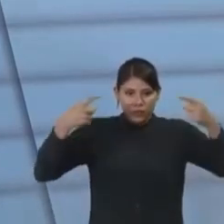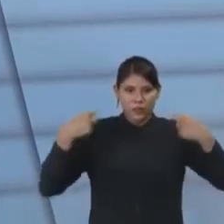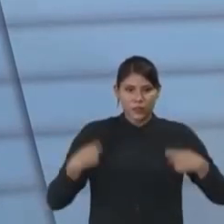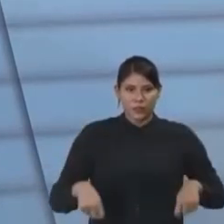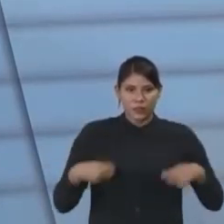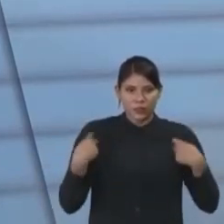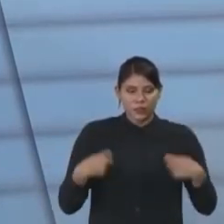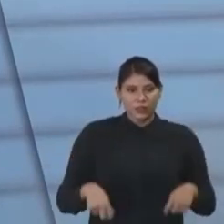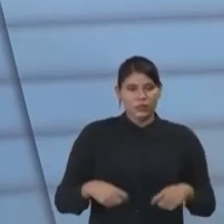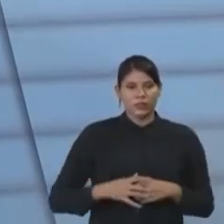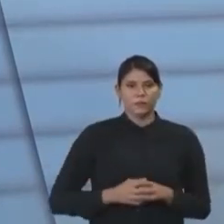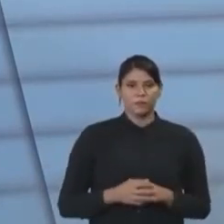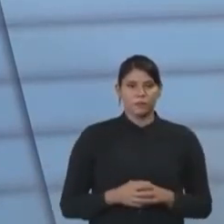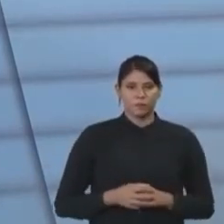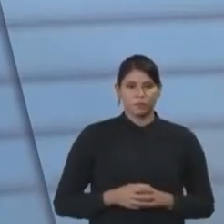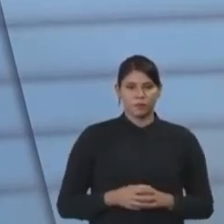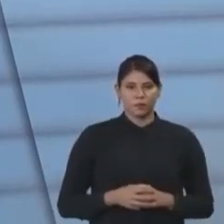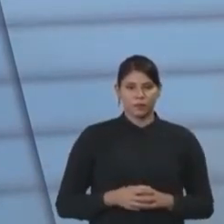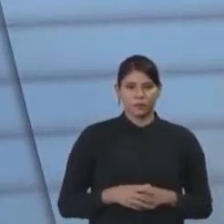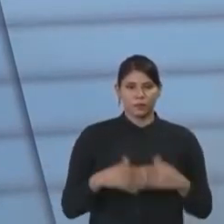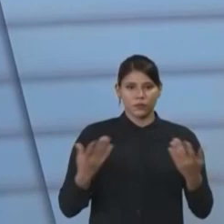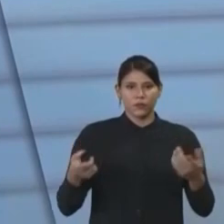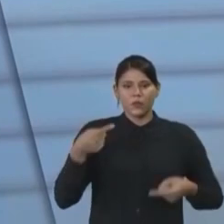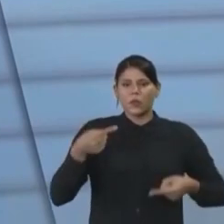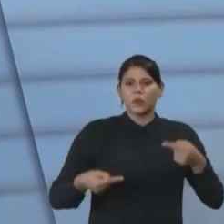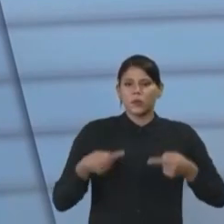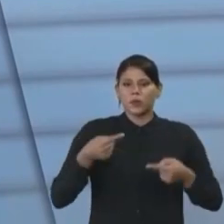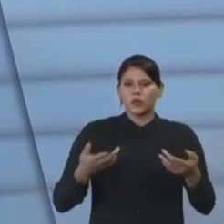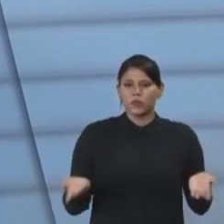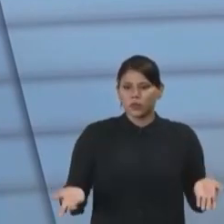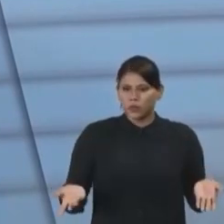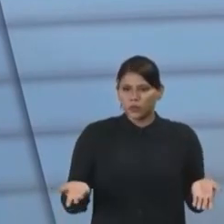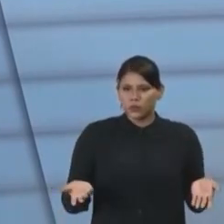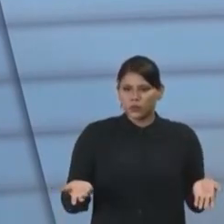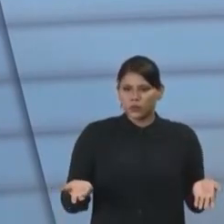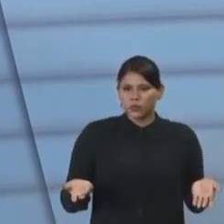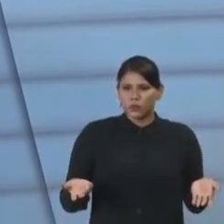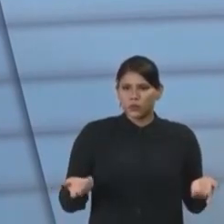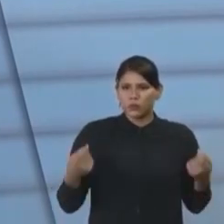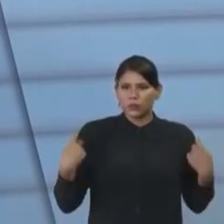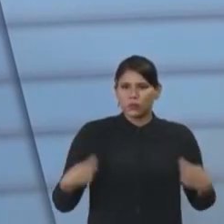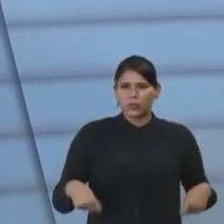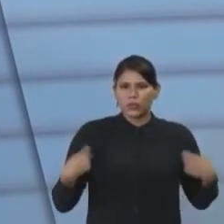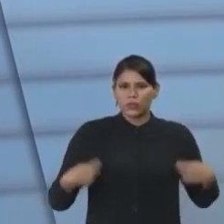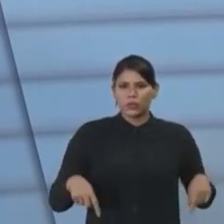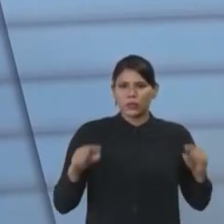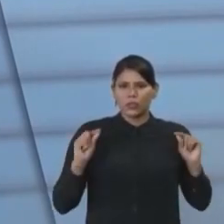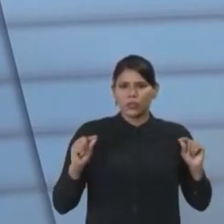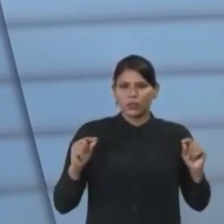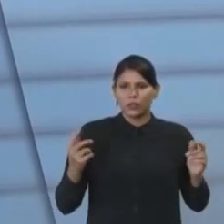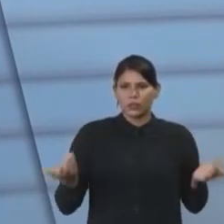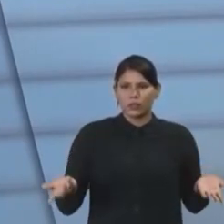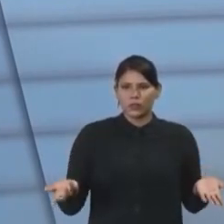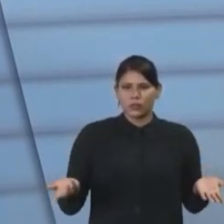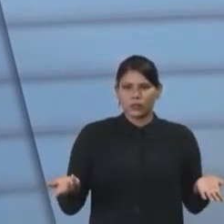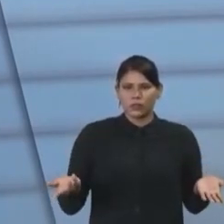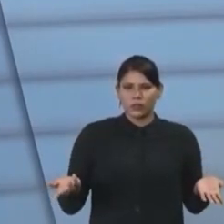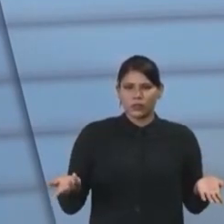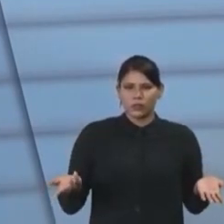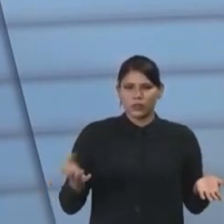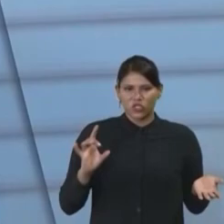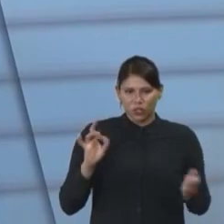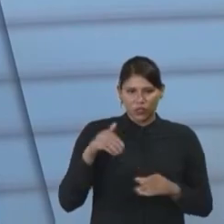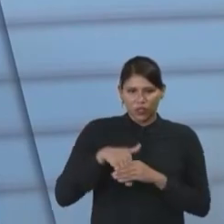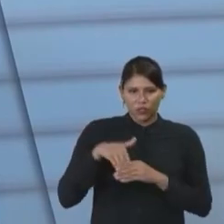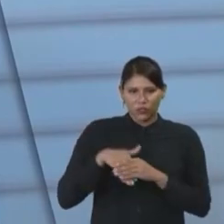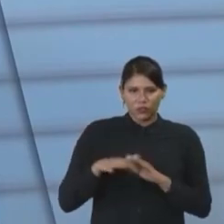capacitar e etc. E os políticos? Precisam de quê? Só de voto? Eu acho que eles precisam